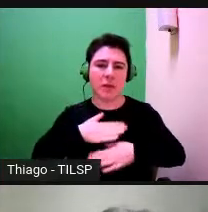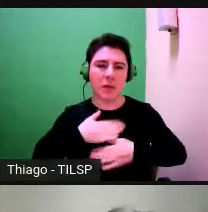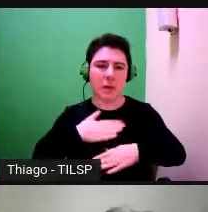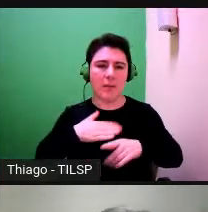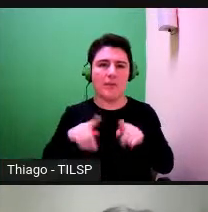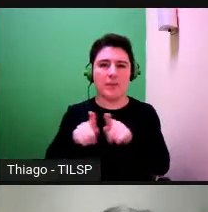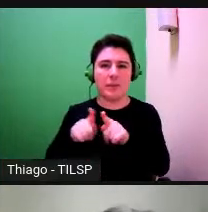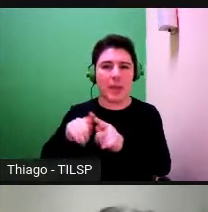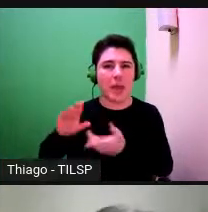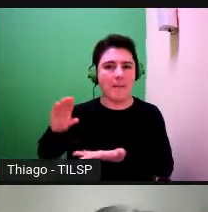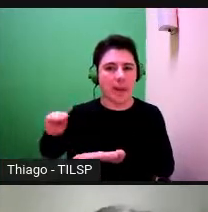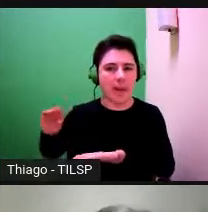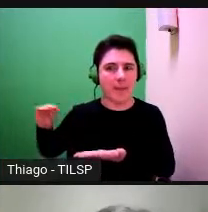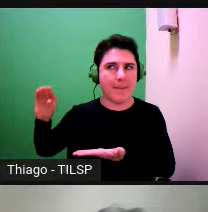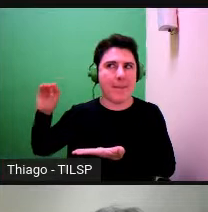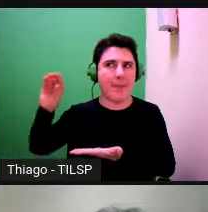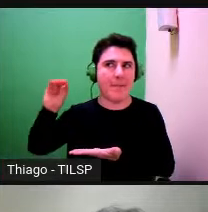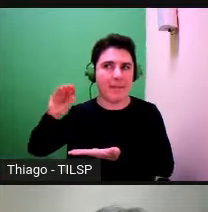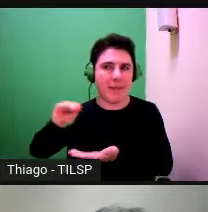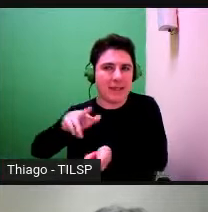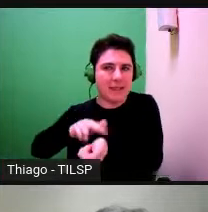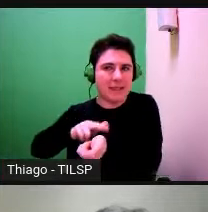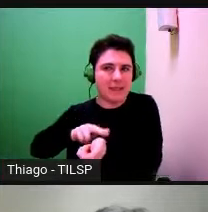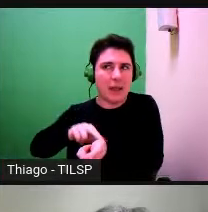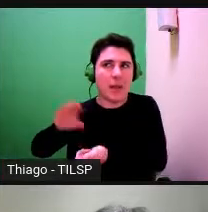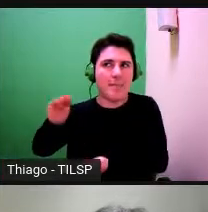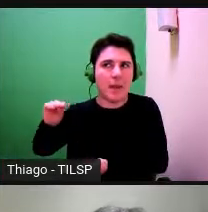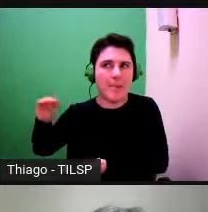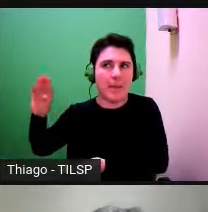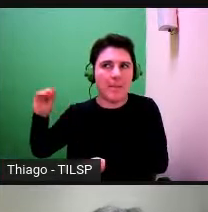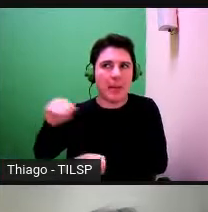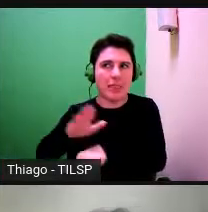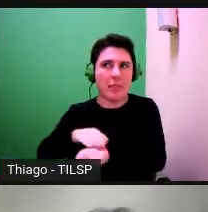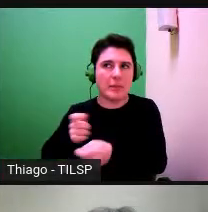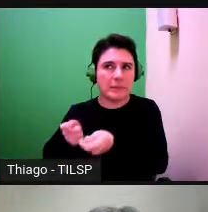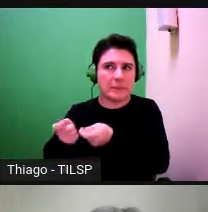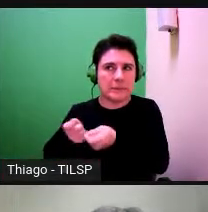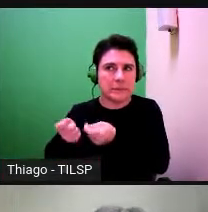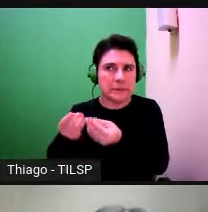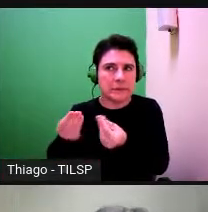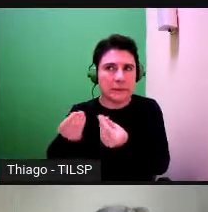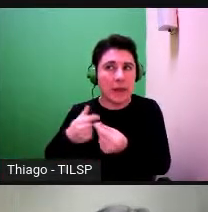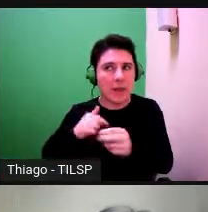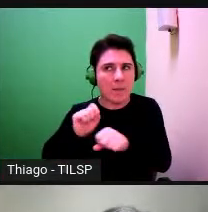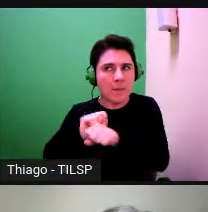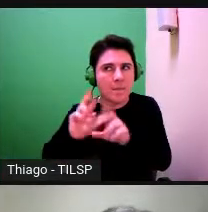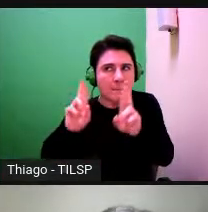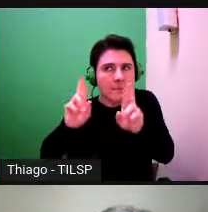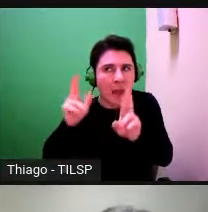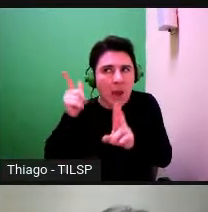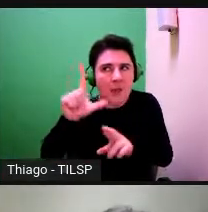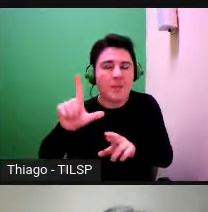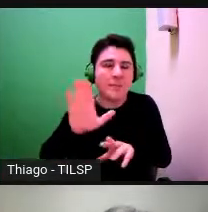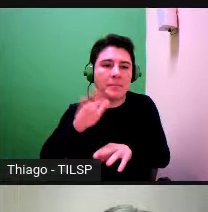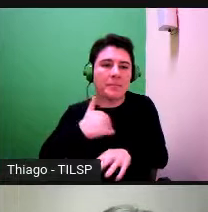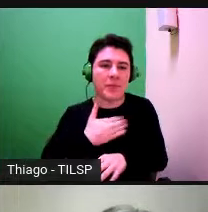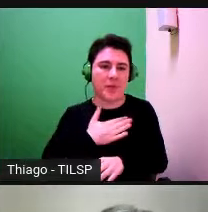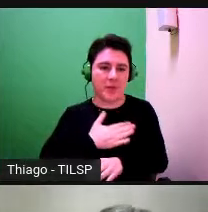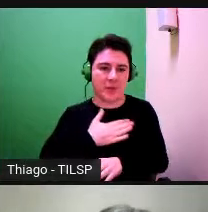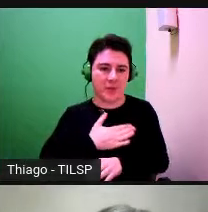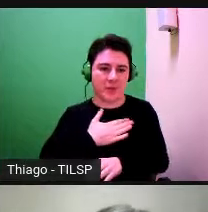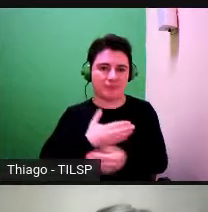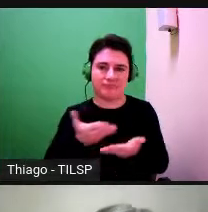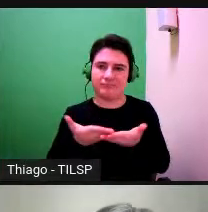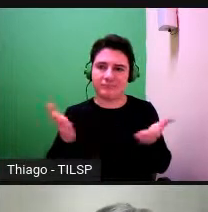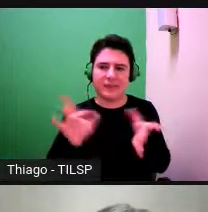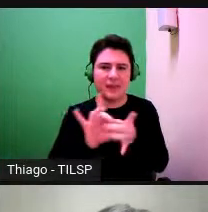articulando esse ritmo com o controle do tempo. Espero conseguir, de qualquer forma, gosto de dizer disto para se sentirem à